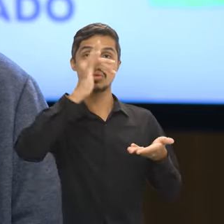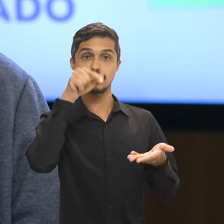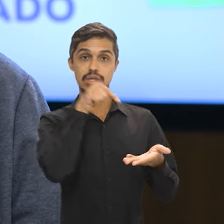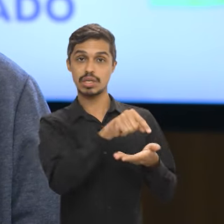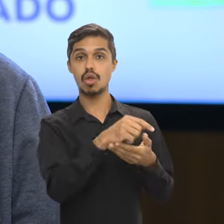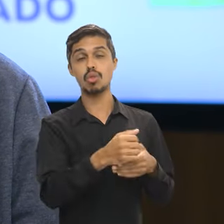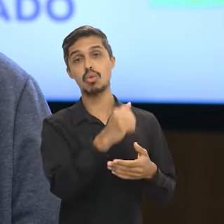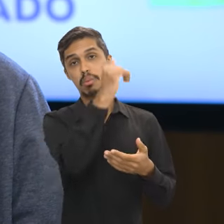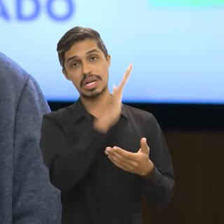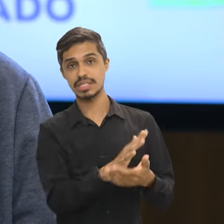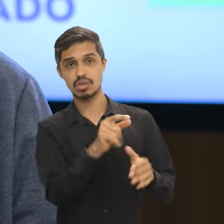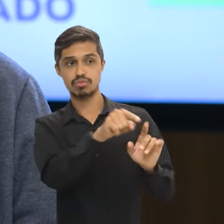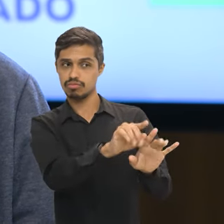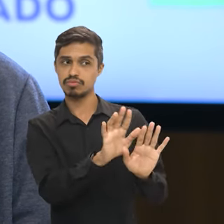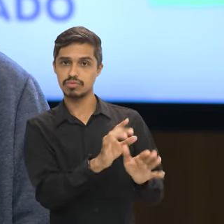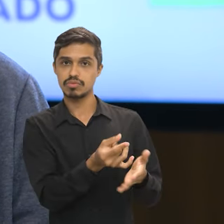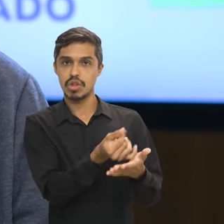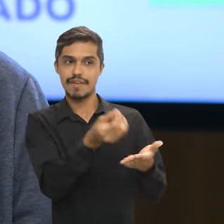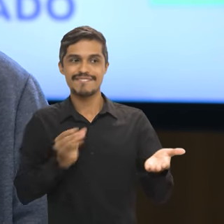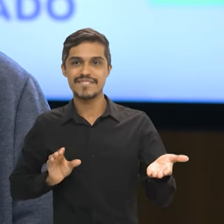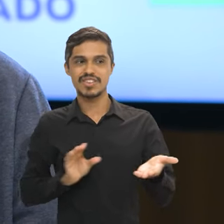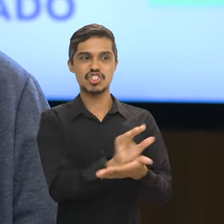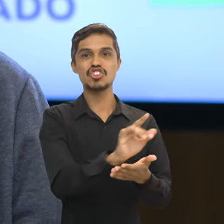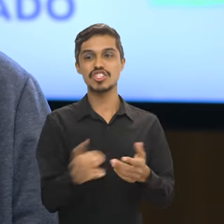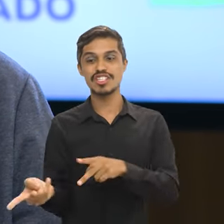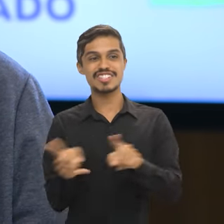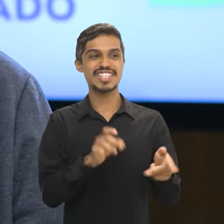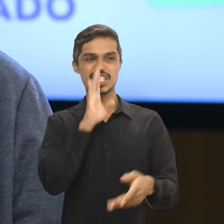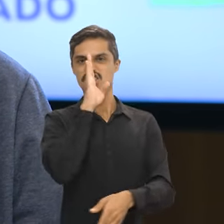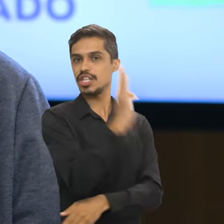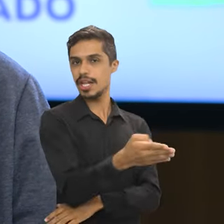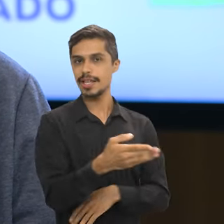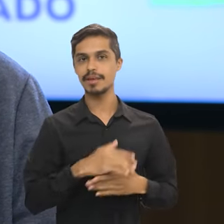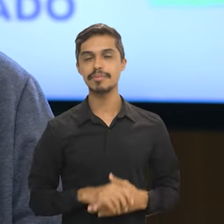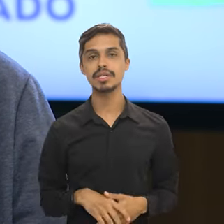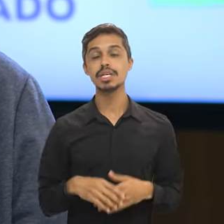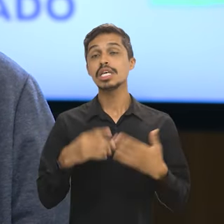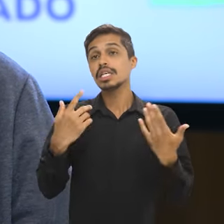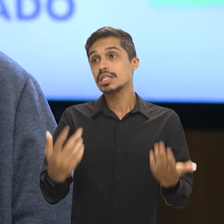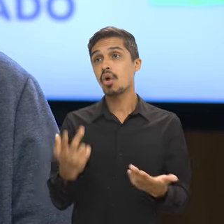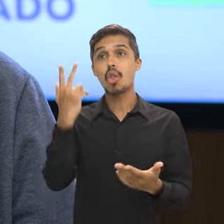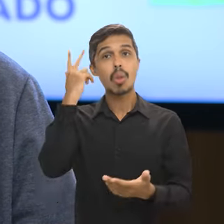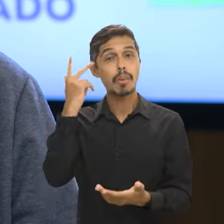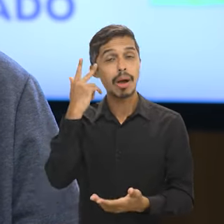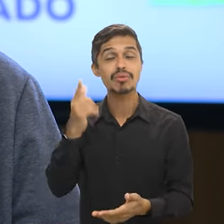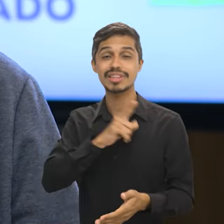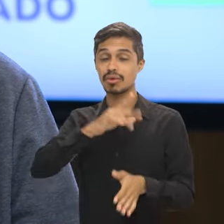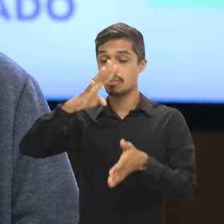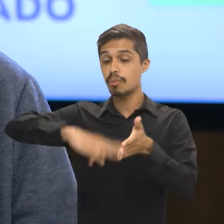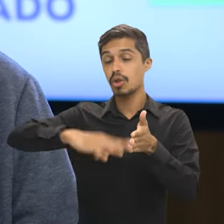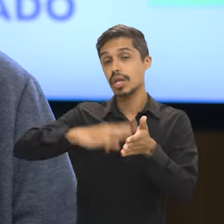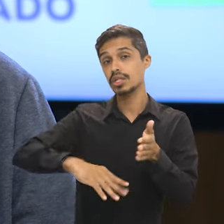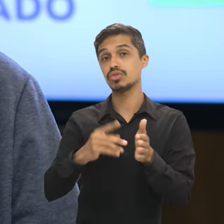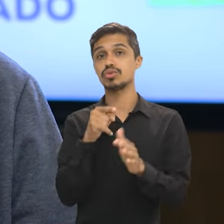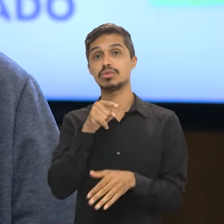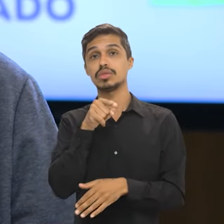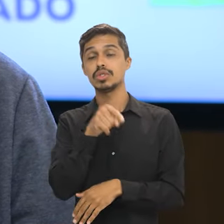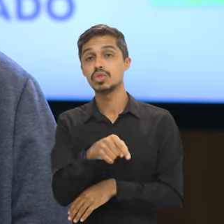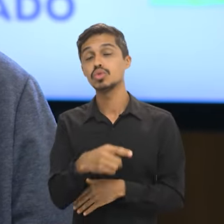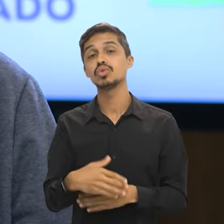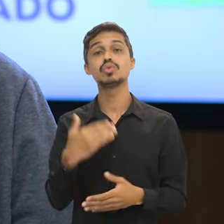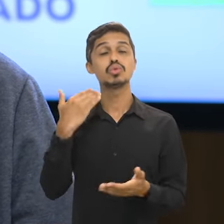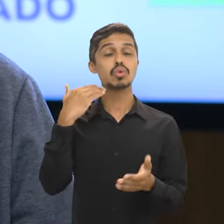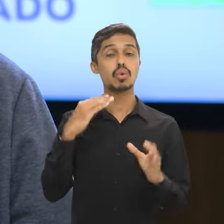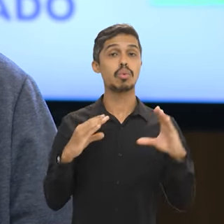do Tesouro Nacional. E ela, normalmente, é gerada a partir de um boleto do Banco do Brasil, porque essa conta do Tesouro